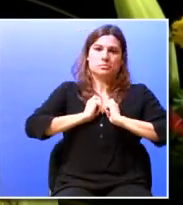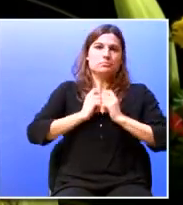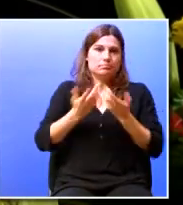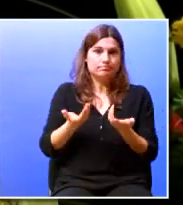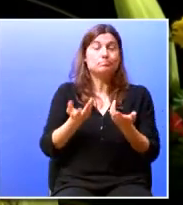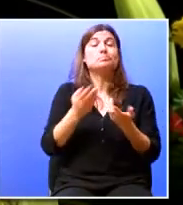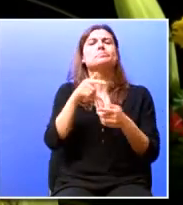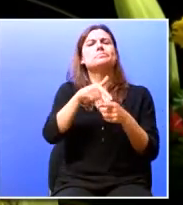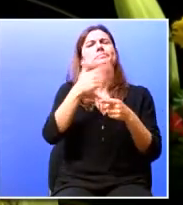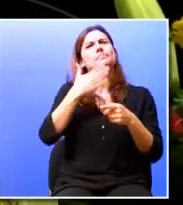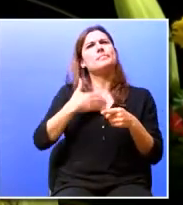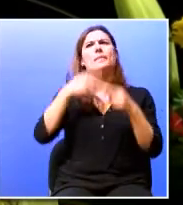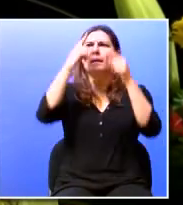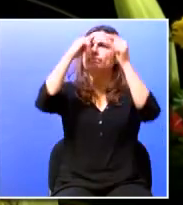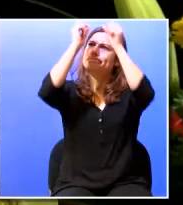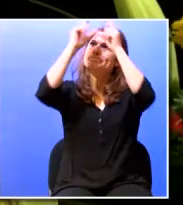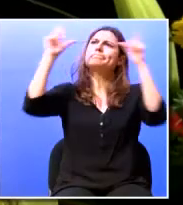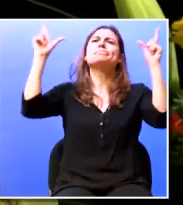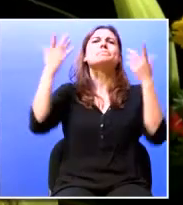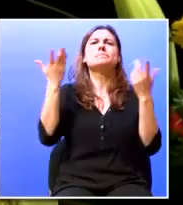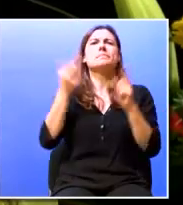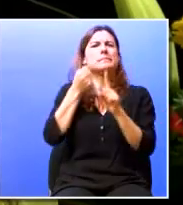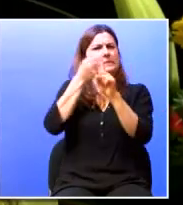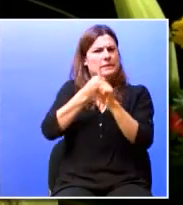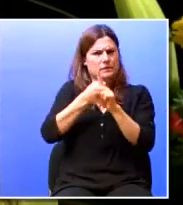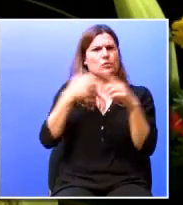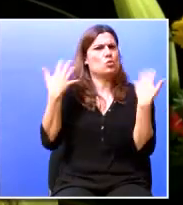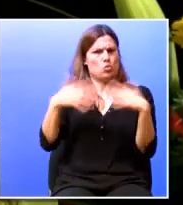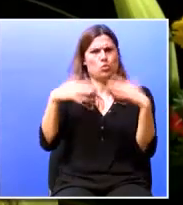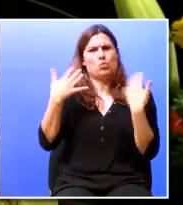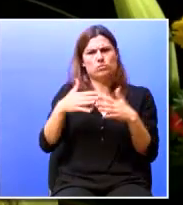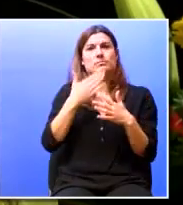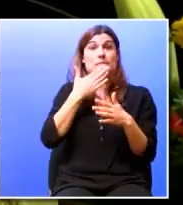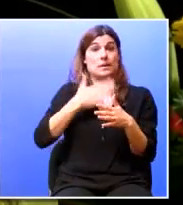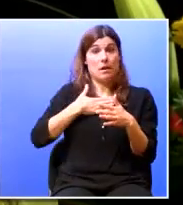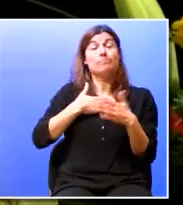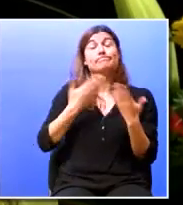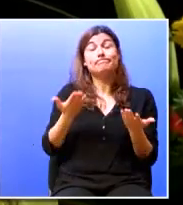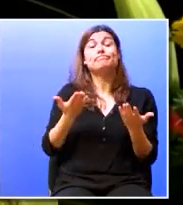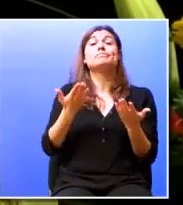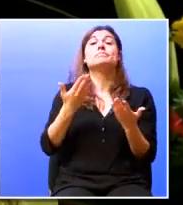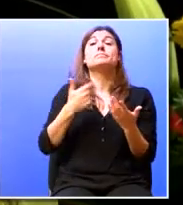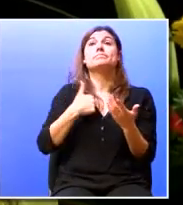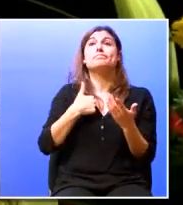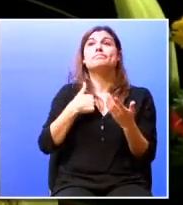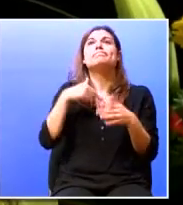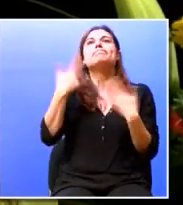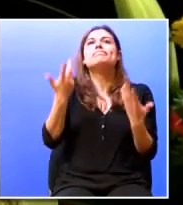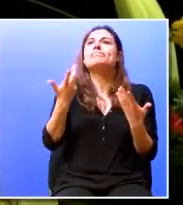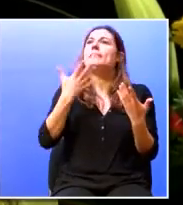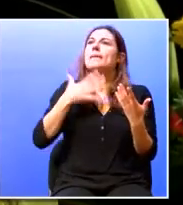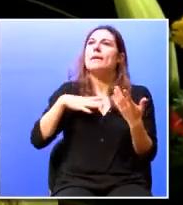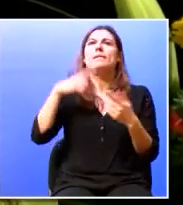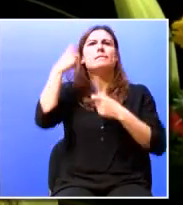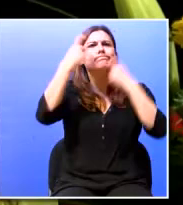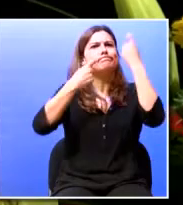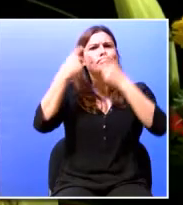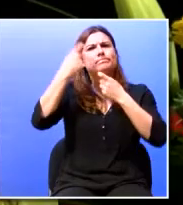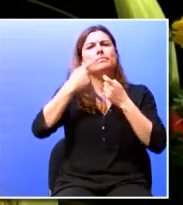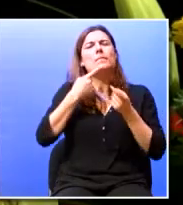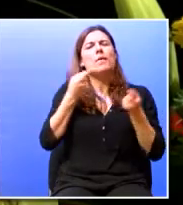isto dá-nos uma ideia do desafio tremendo que temos quando nos propomos repensar